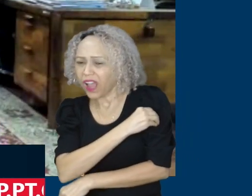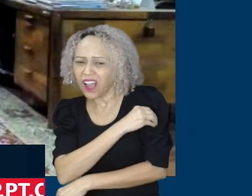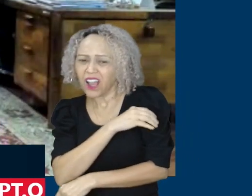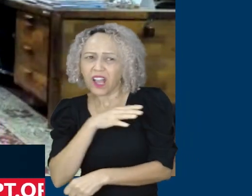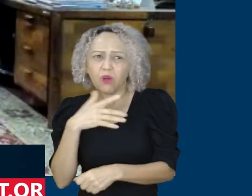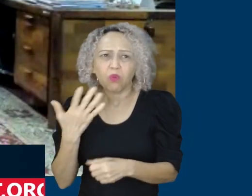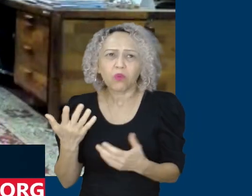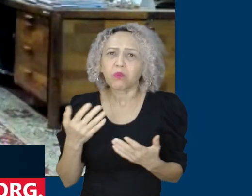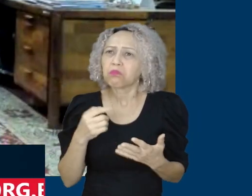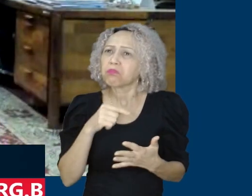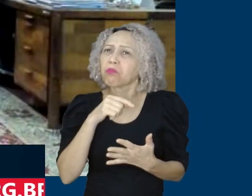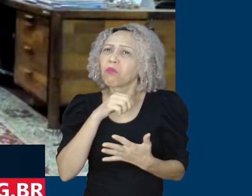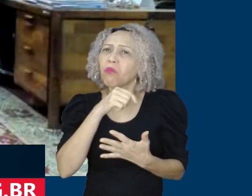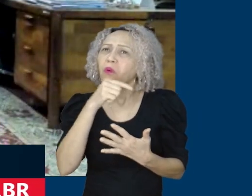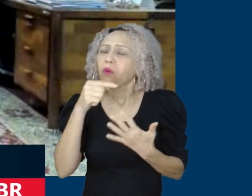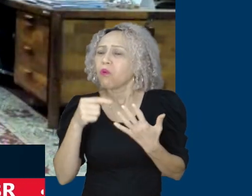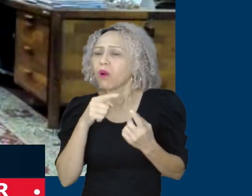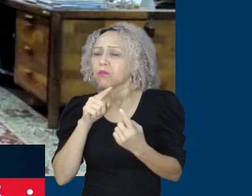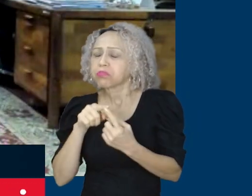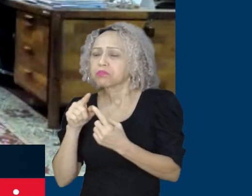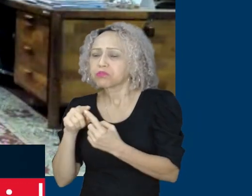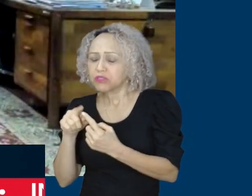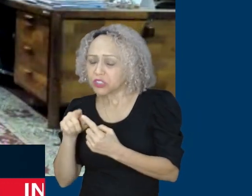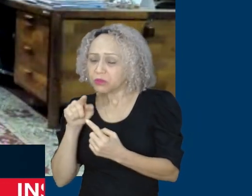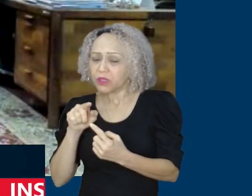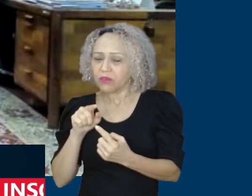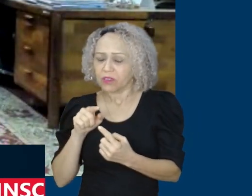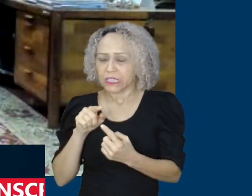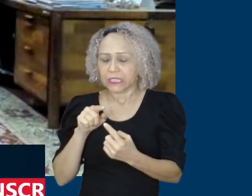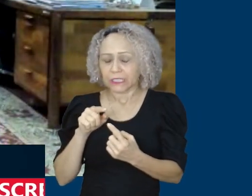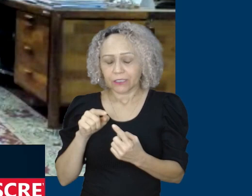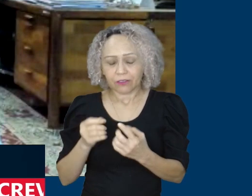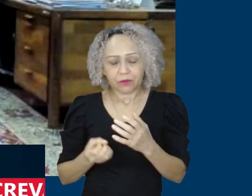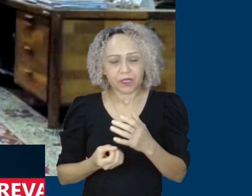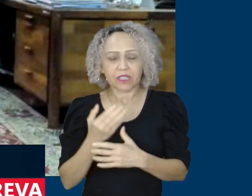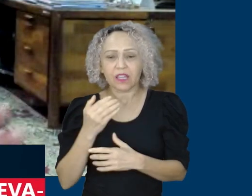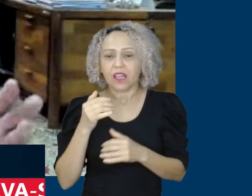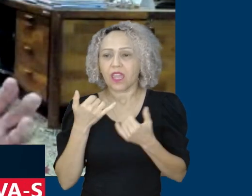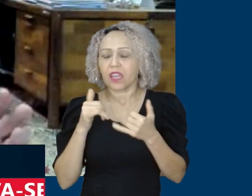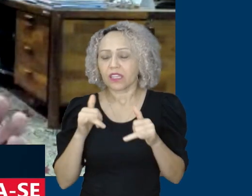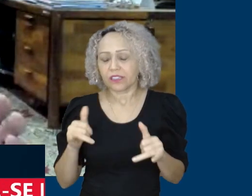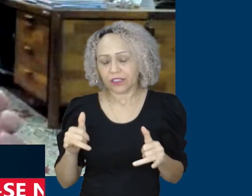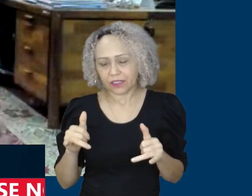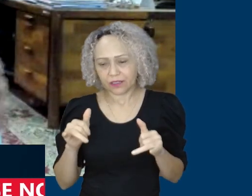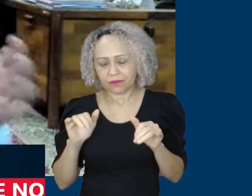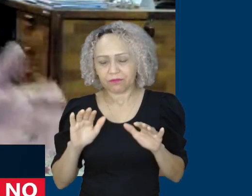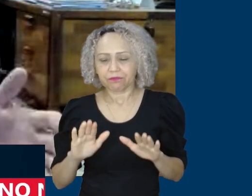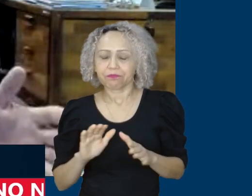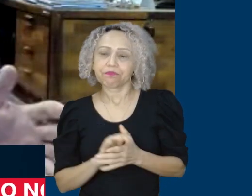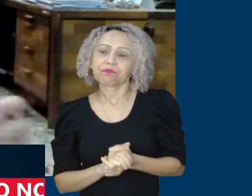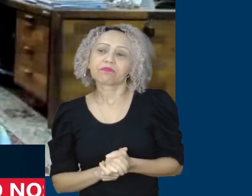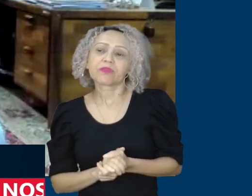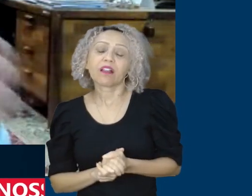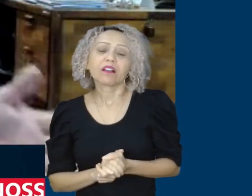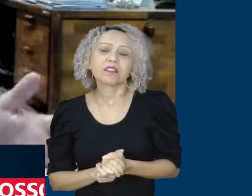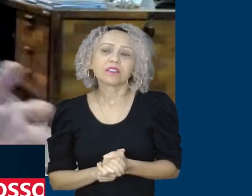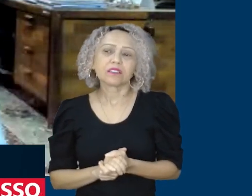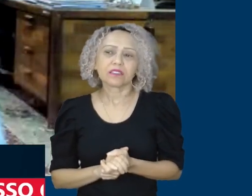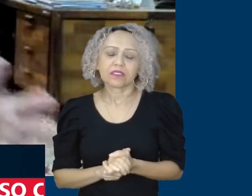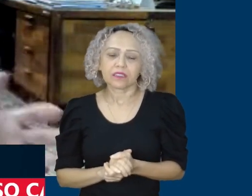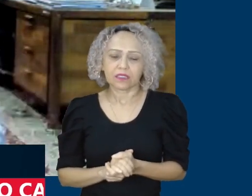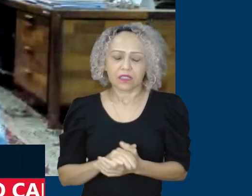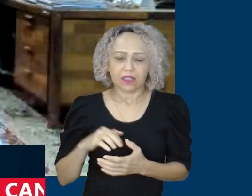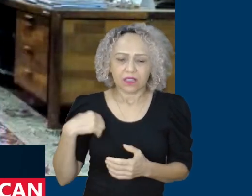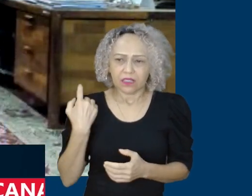tem um conjunto de debates acontecendo nesse processo de transição energética e tudo isso o Conselho está debruçado sobre ele, está